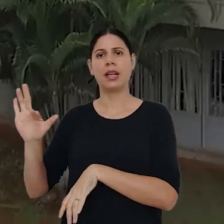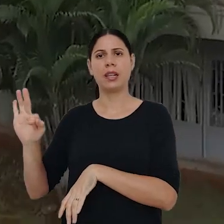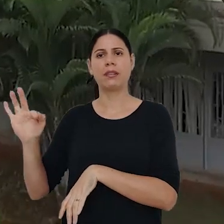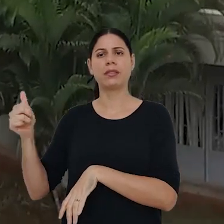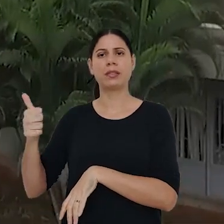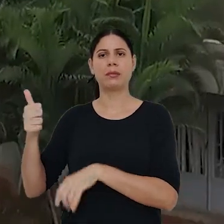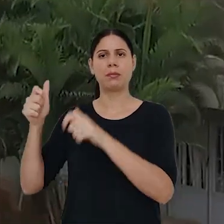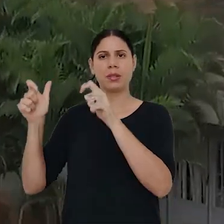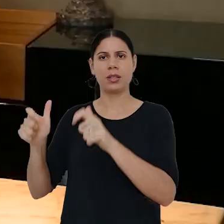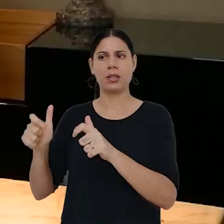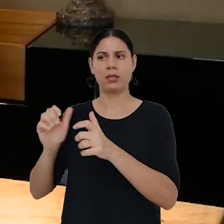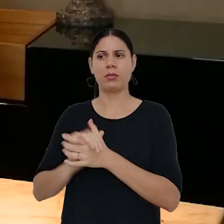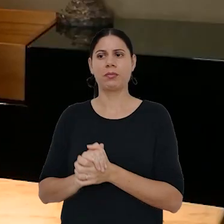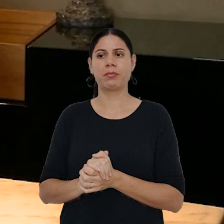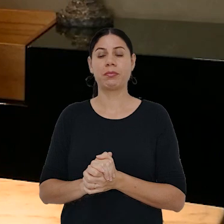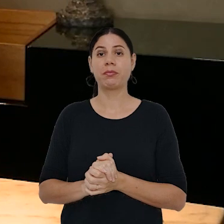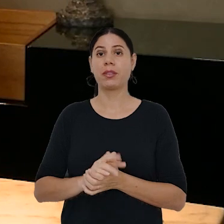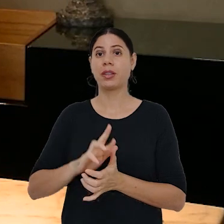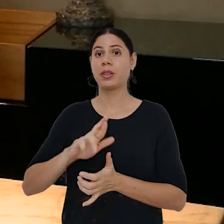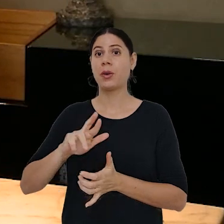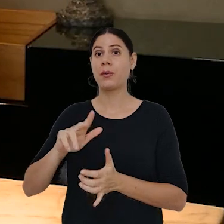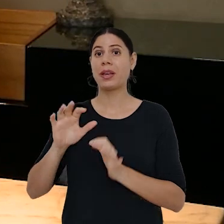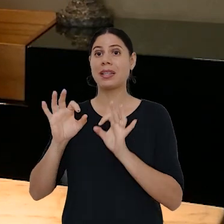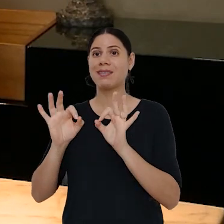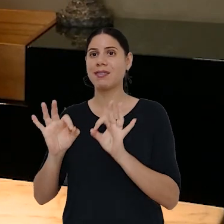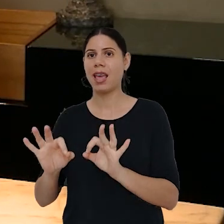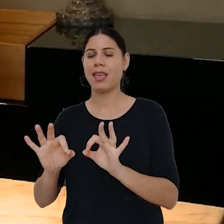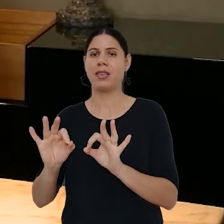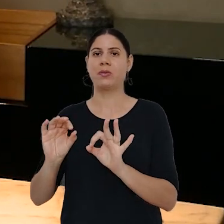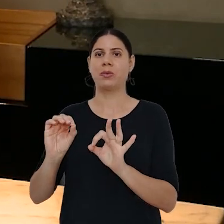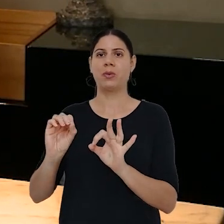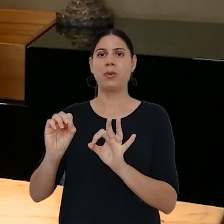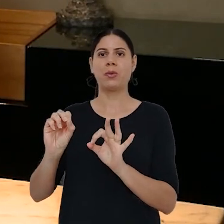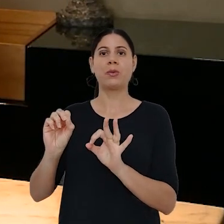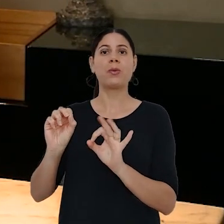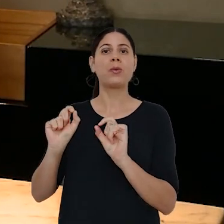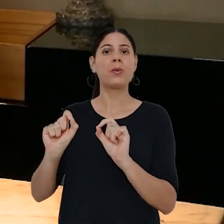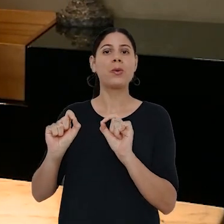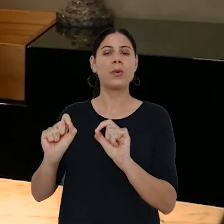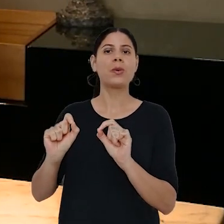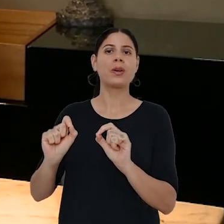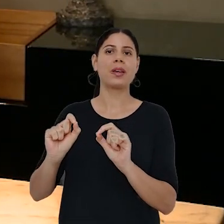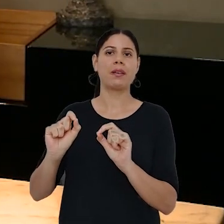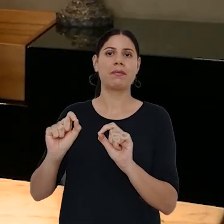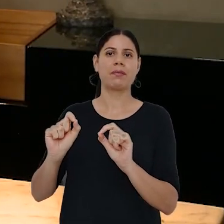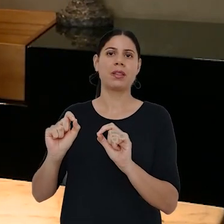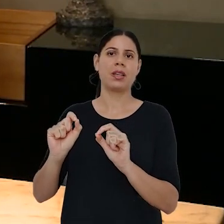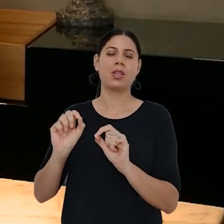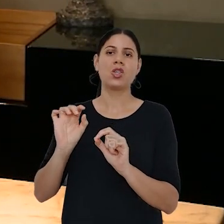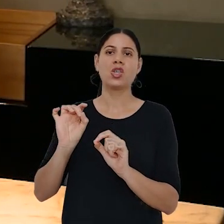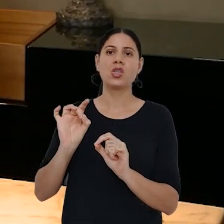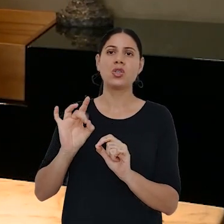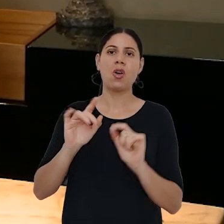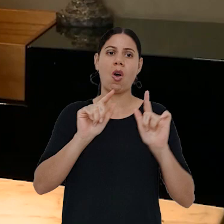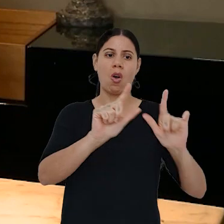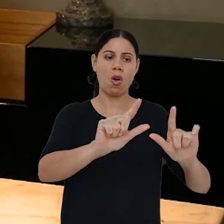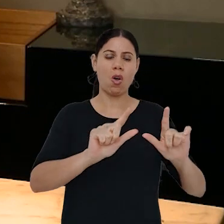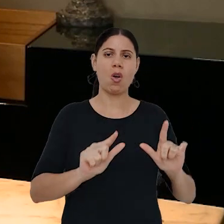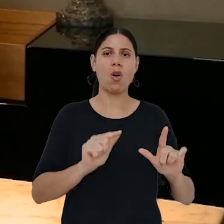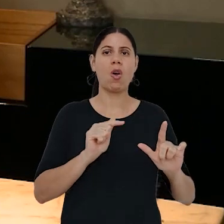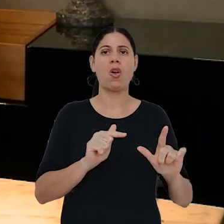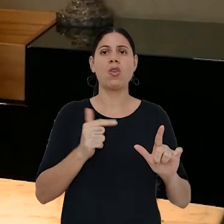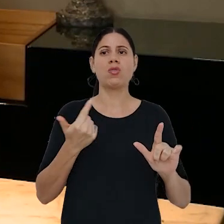TRF da Primeira Região. Não seria razoável ou mesmo plausível que a posse dele fosse